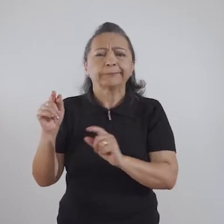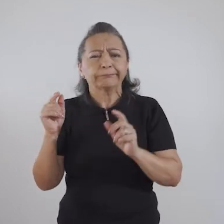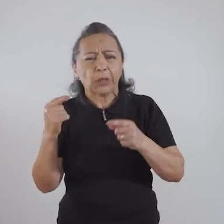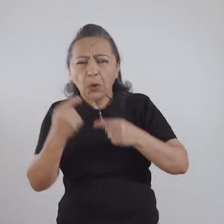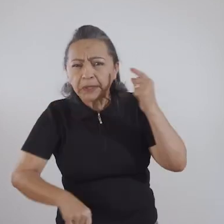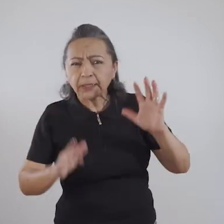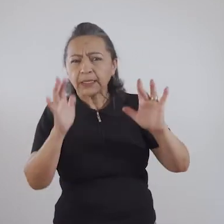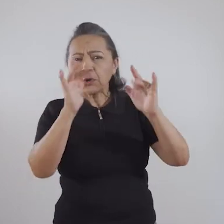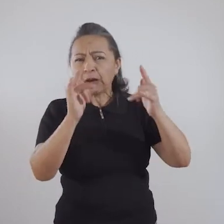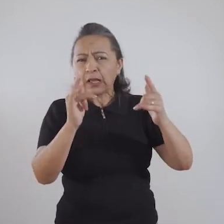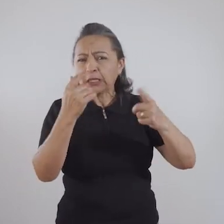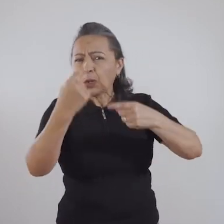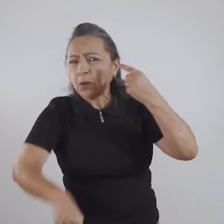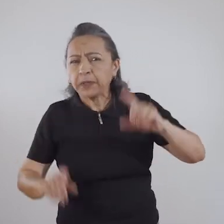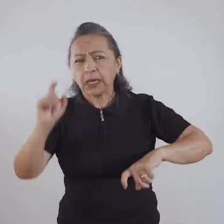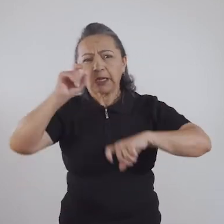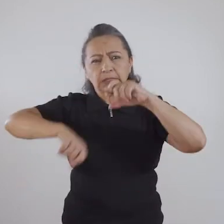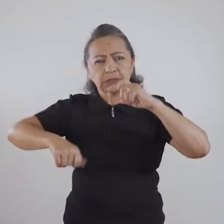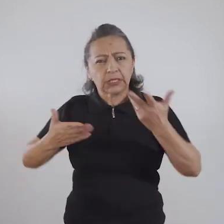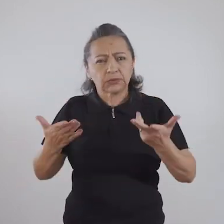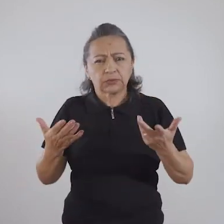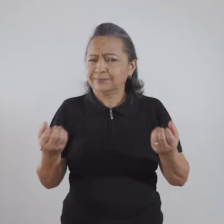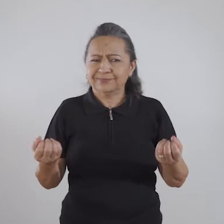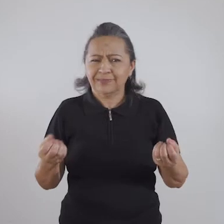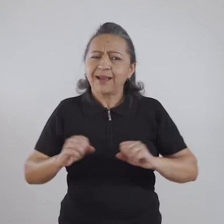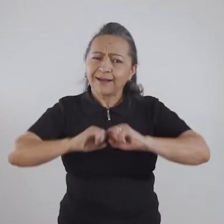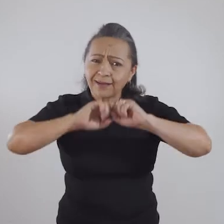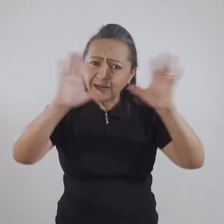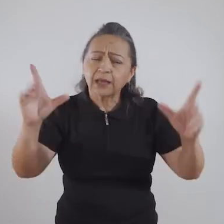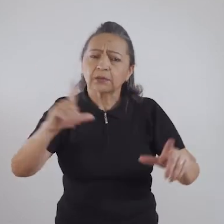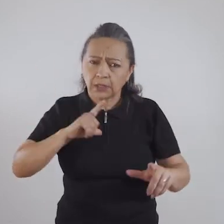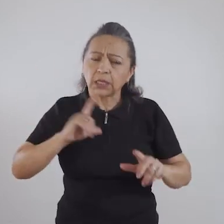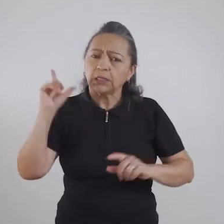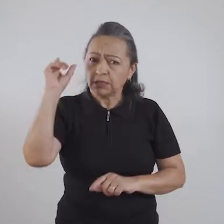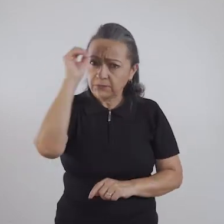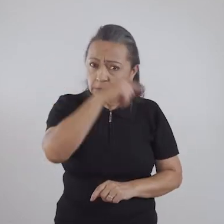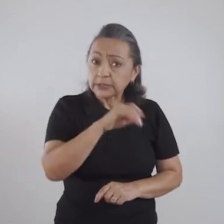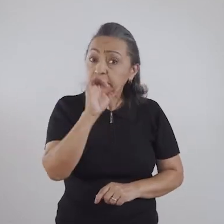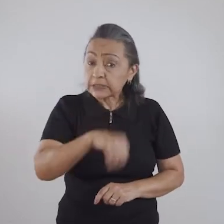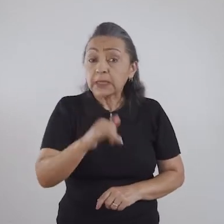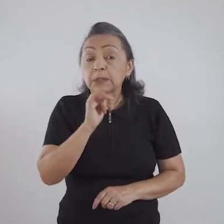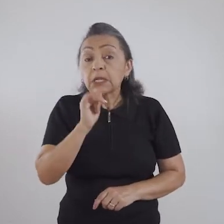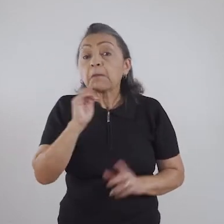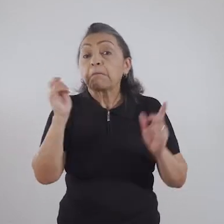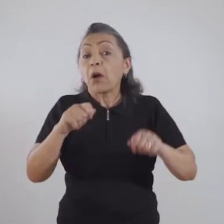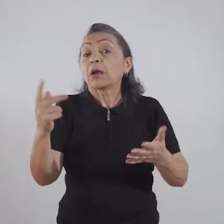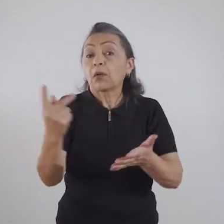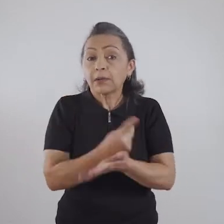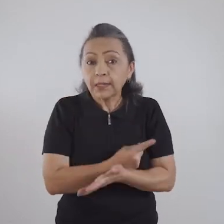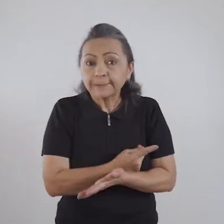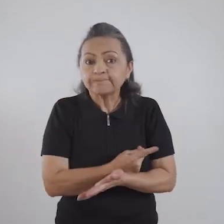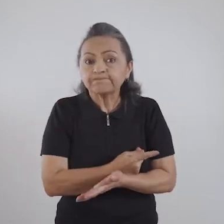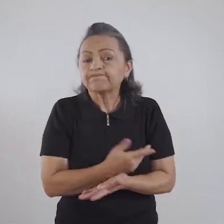nada a ver namorar, transar. É claro que tem muitas dificuldades,